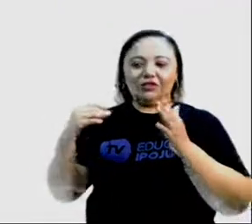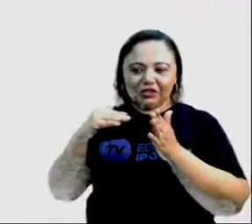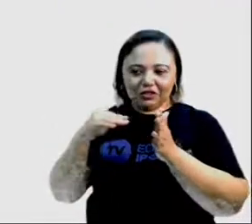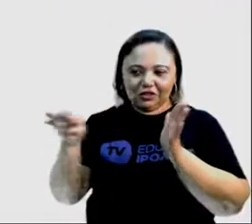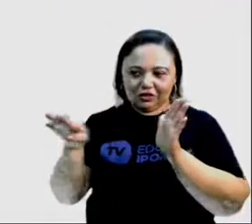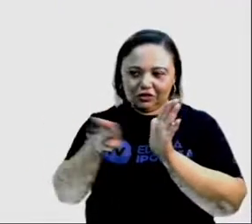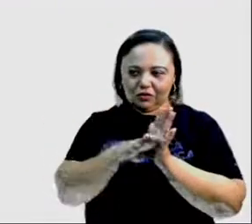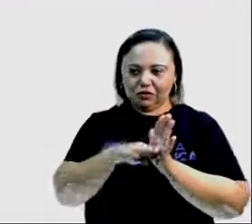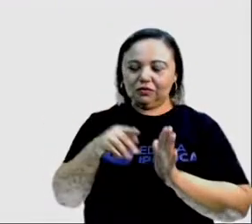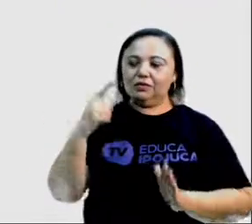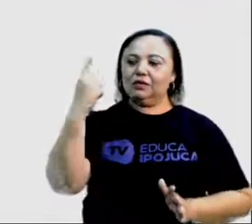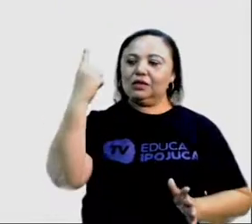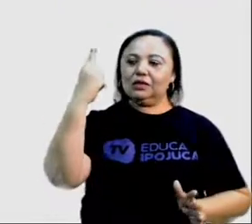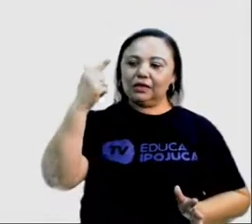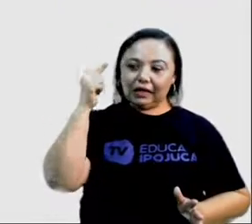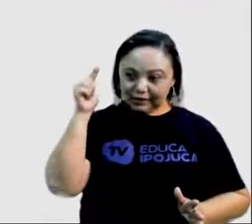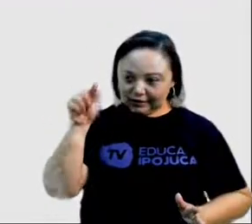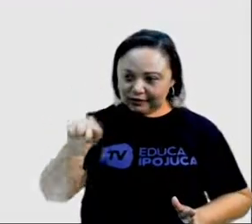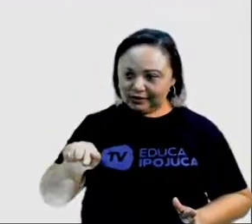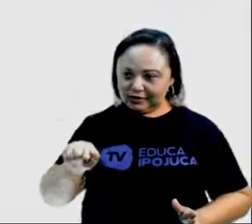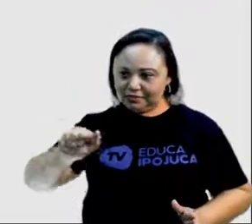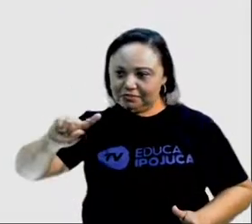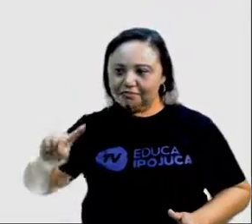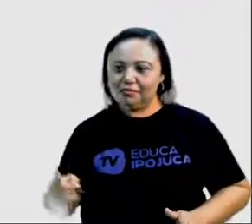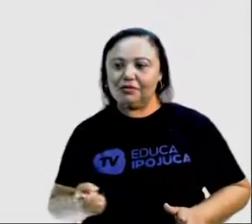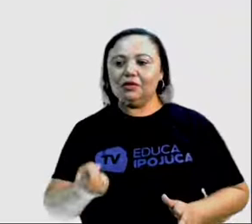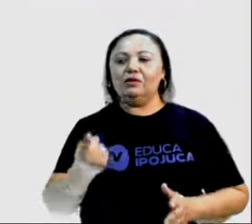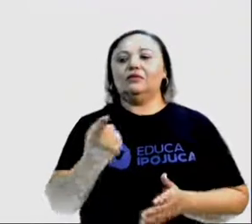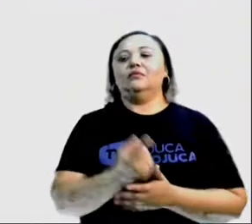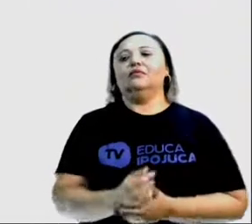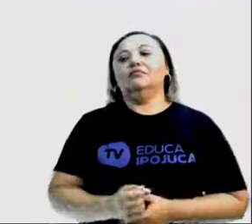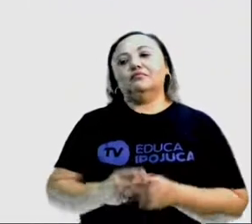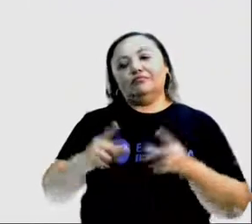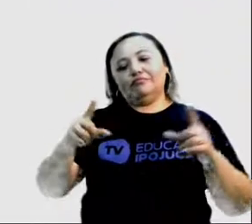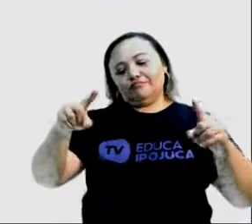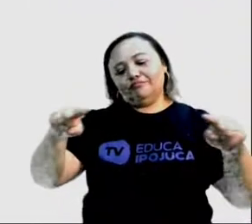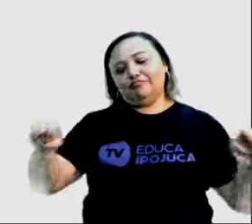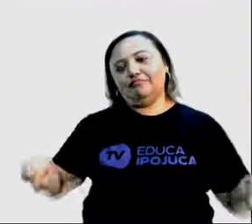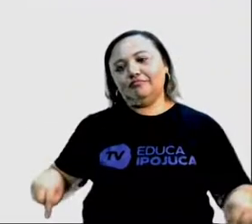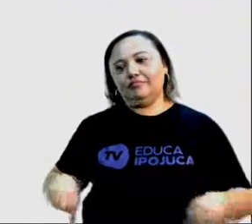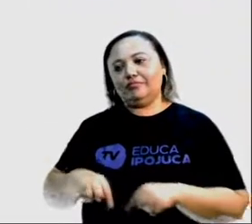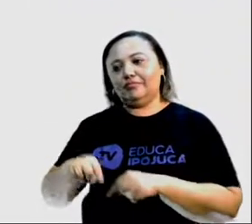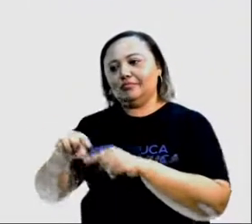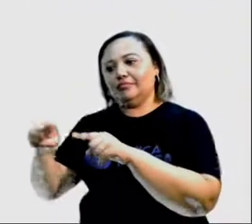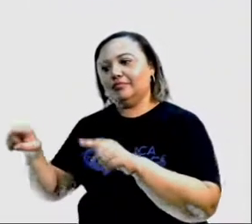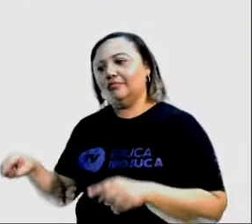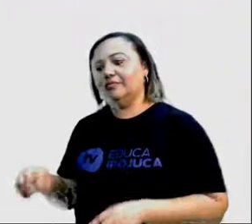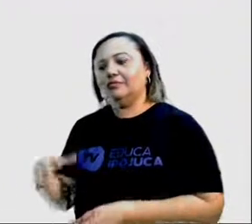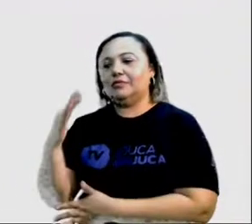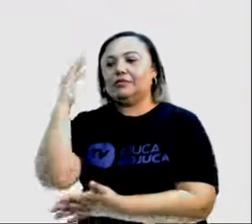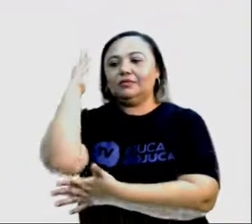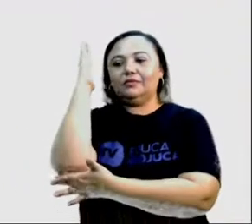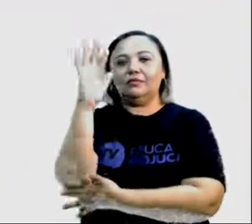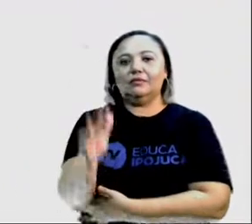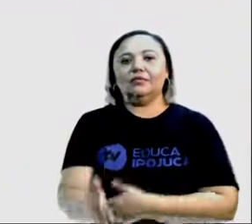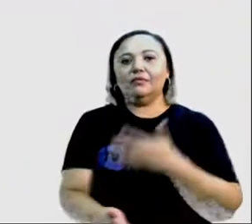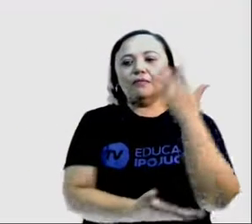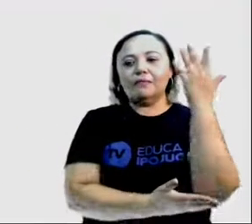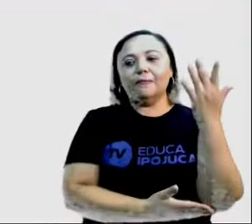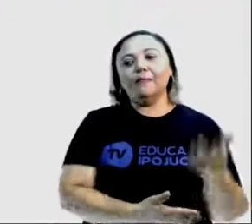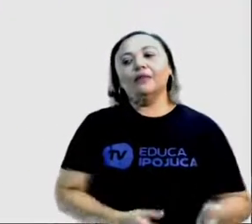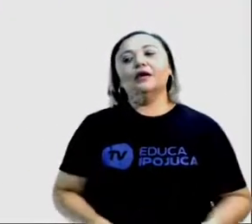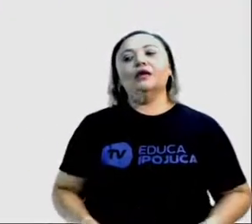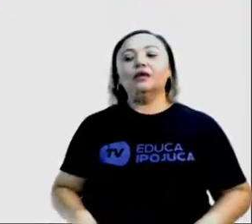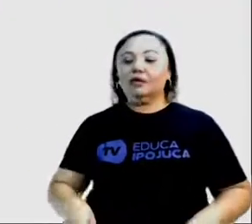km², o maior da década. Esses números indicam que o Brasil continua